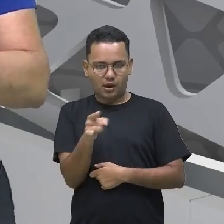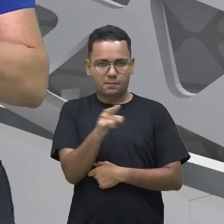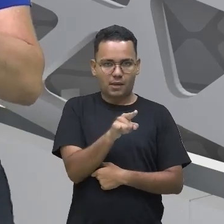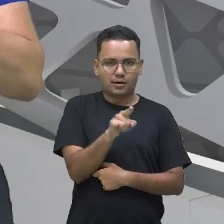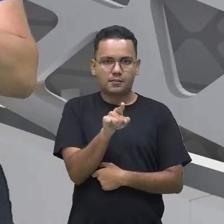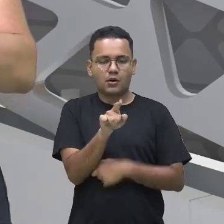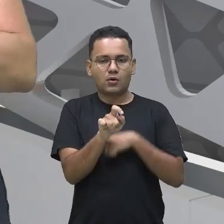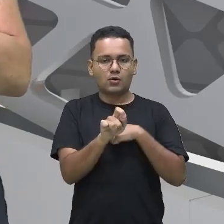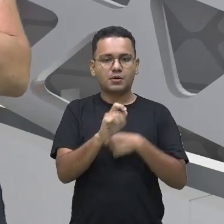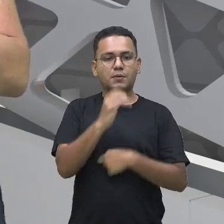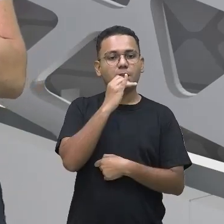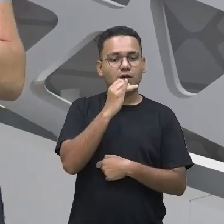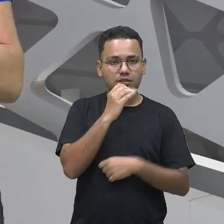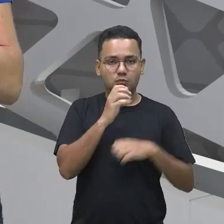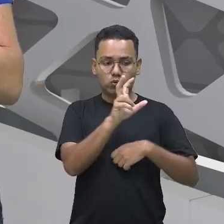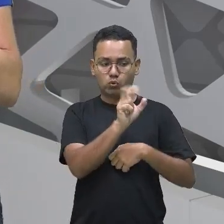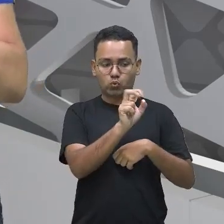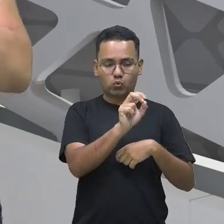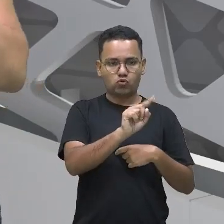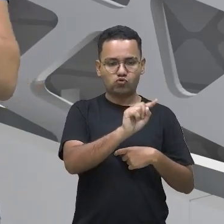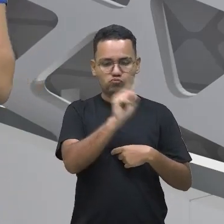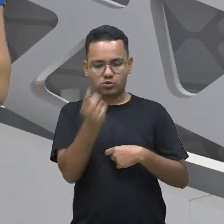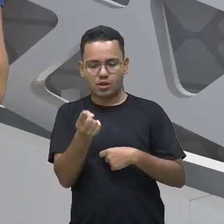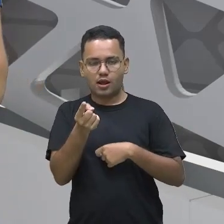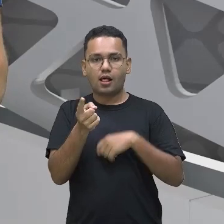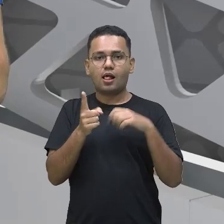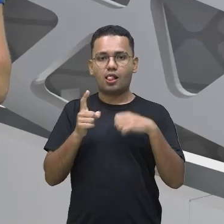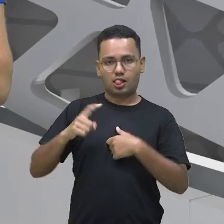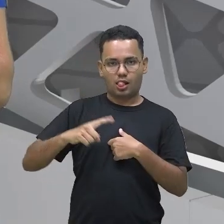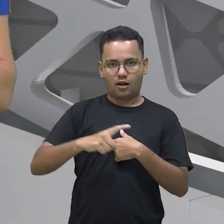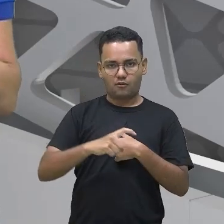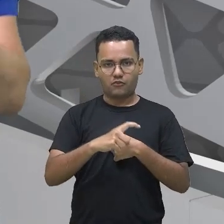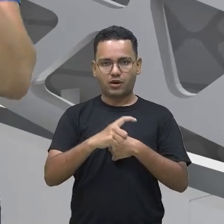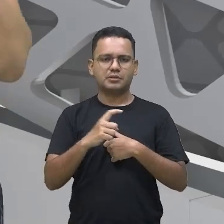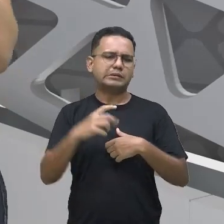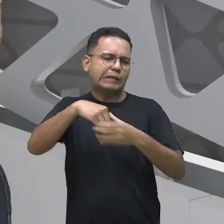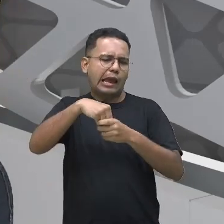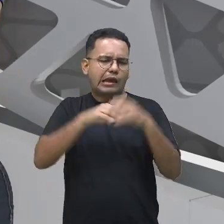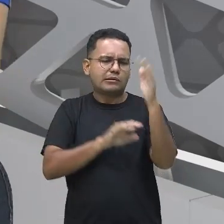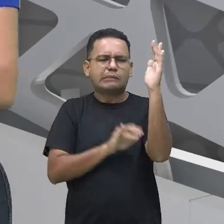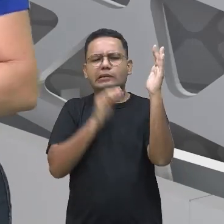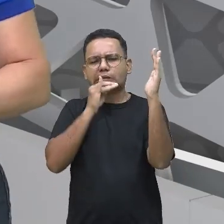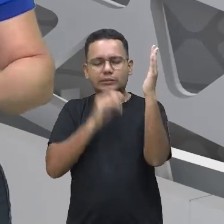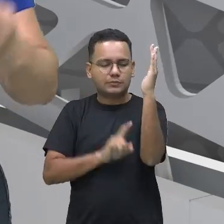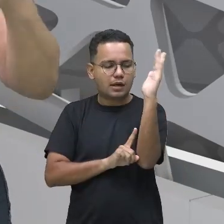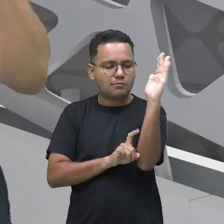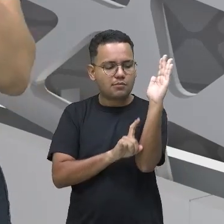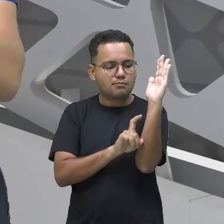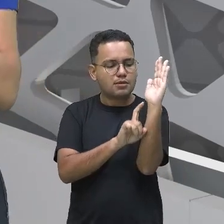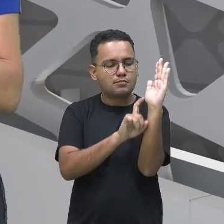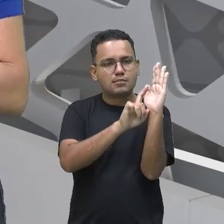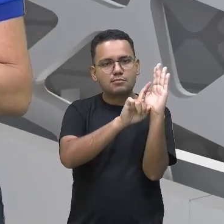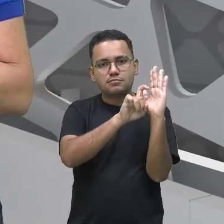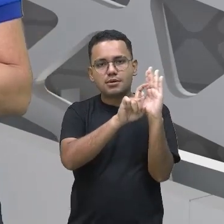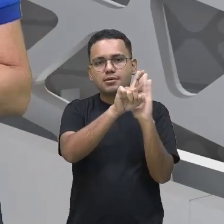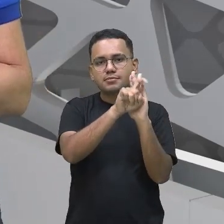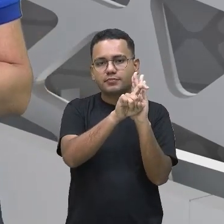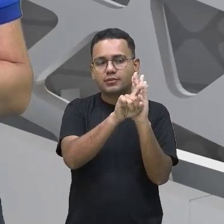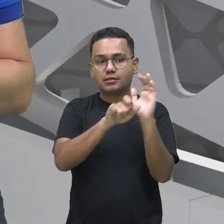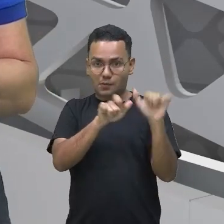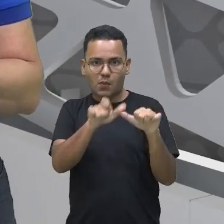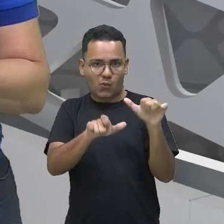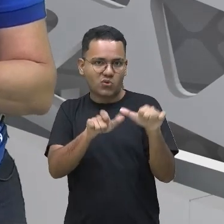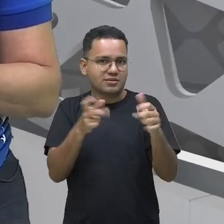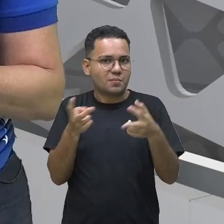ela, ou do ovo, ela passa a ser uma larva, né? Já houve mais uma transformação que a gente